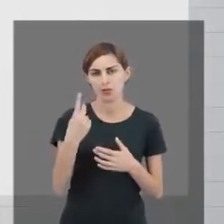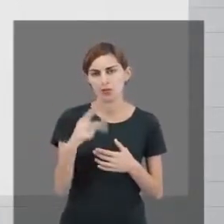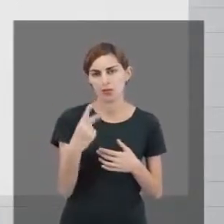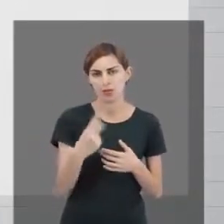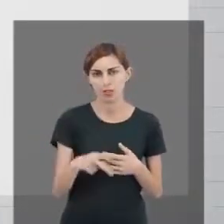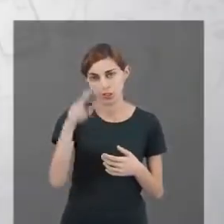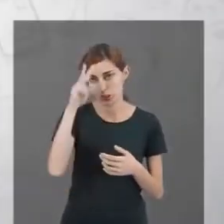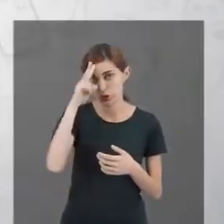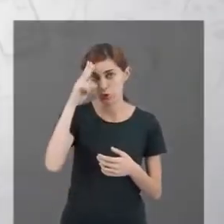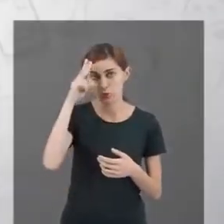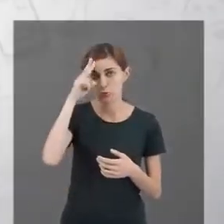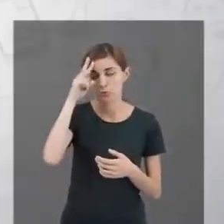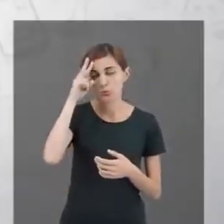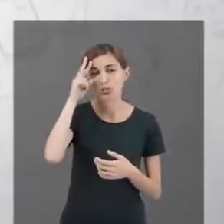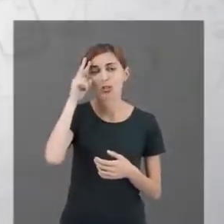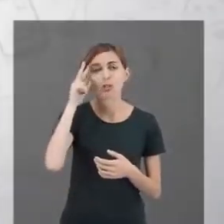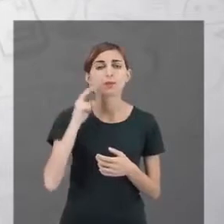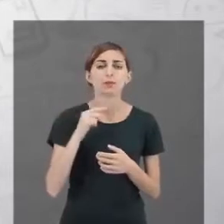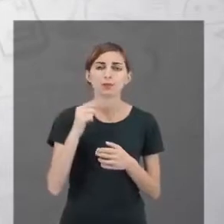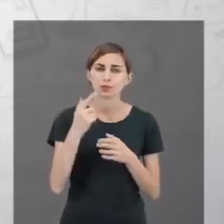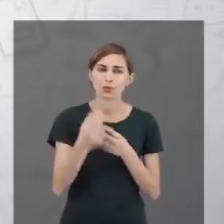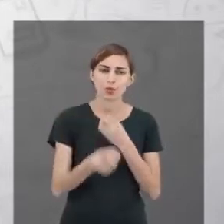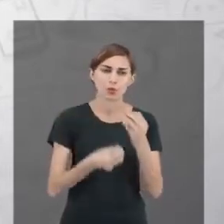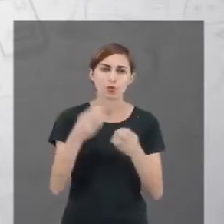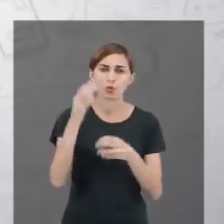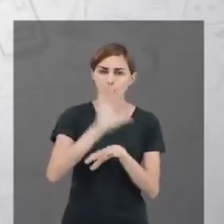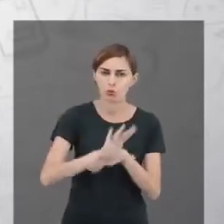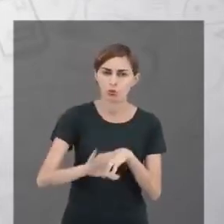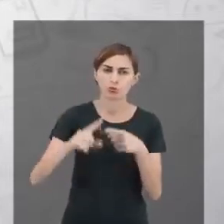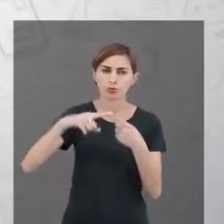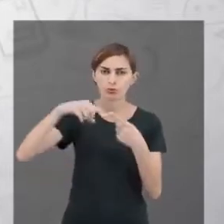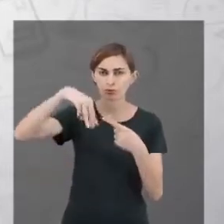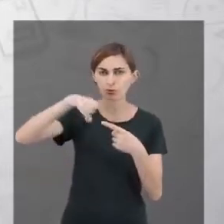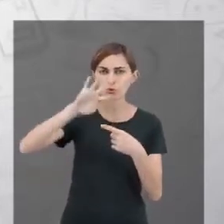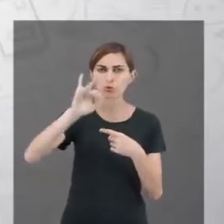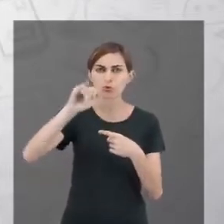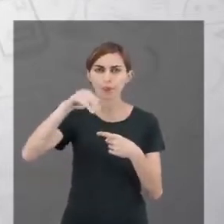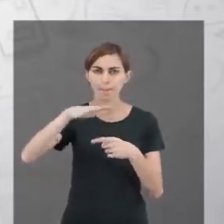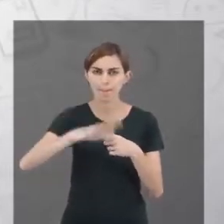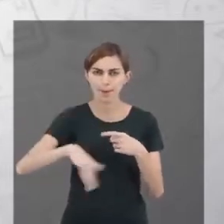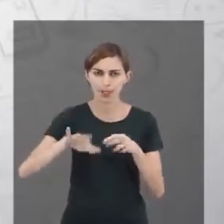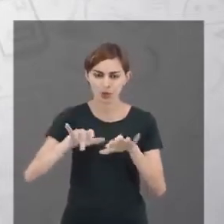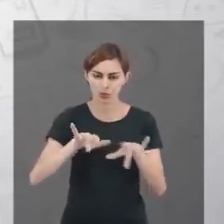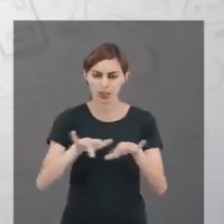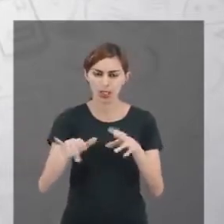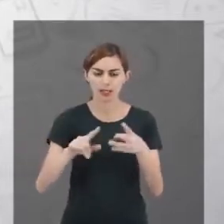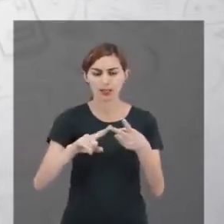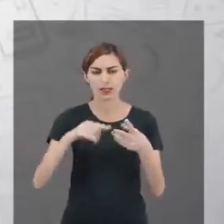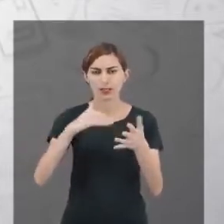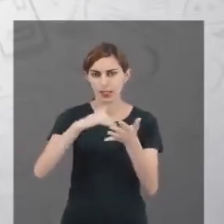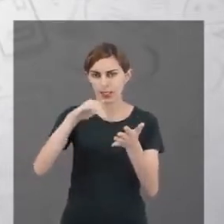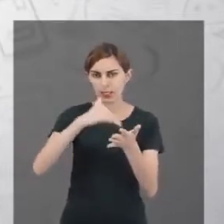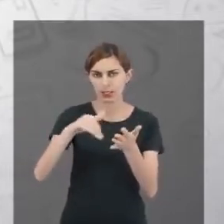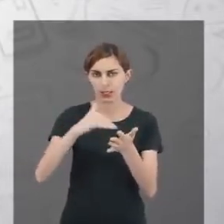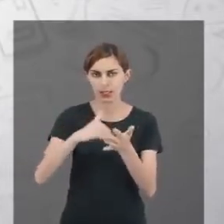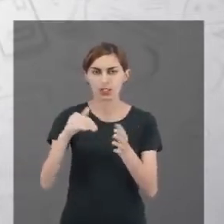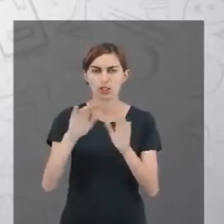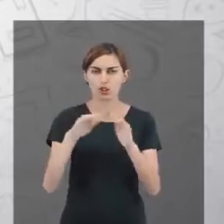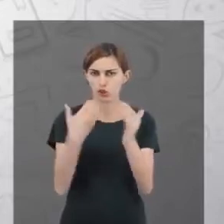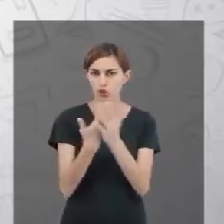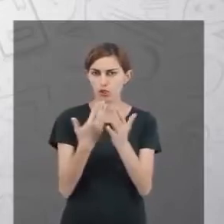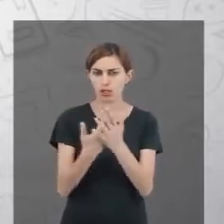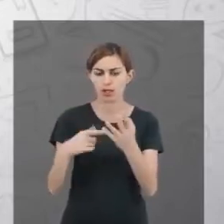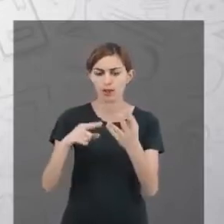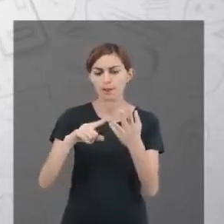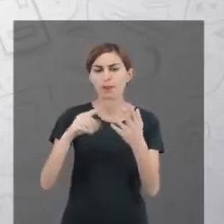na segunda-feira, funcionam para os cursos de multimeios didáticos, secretaria escolar e biblioteconomia.